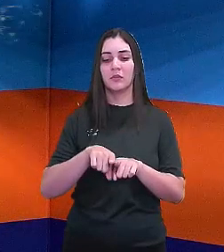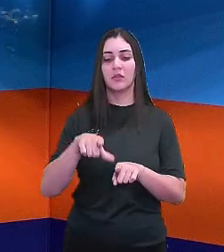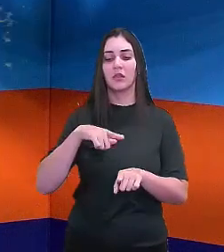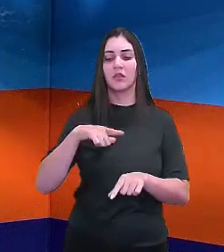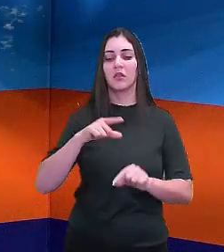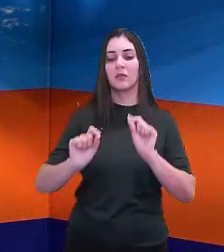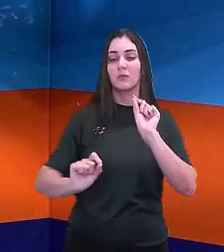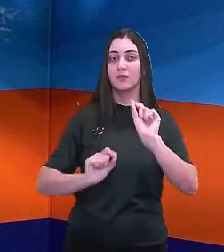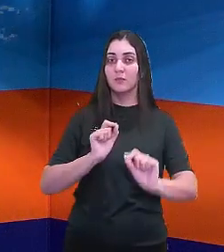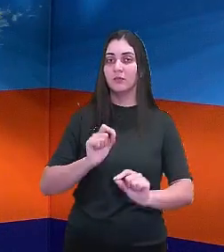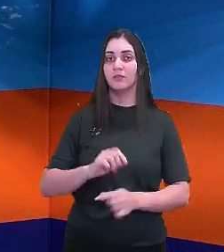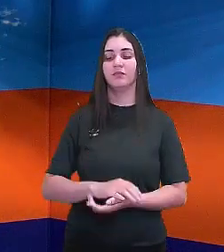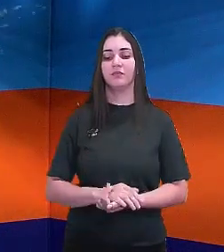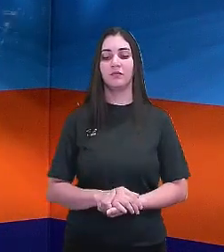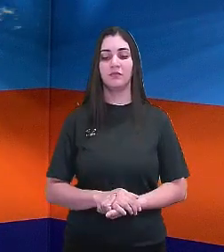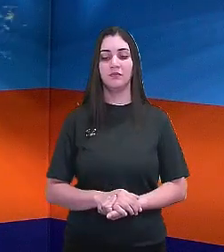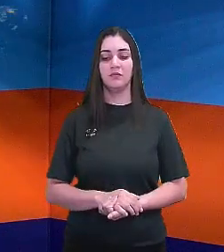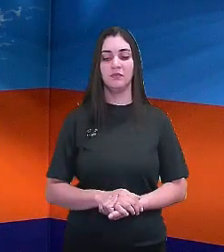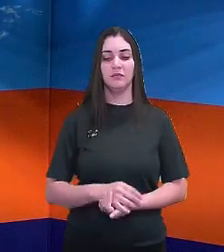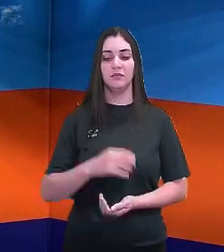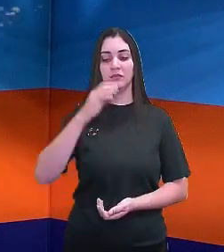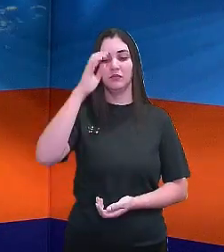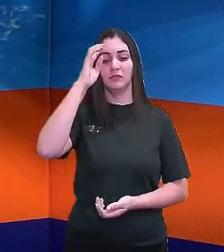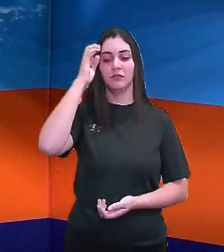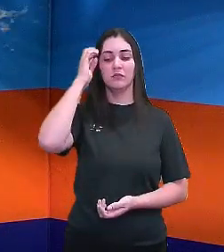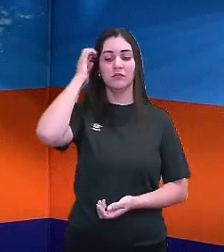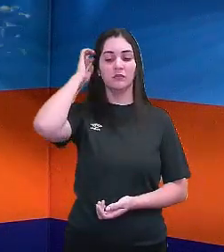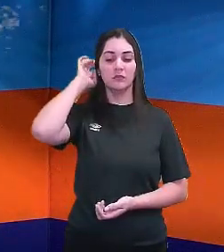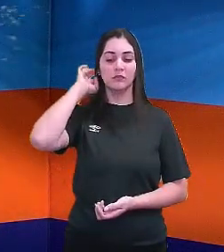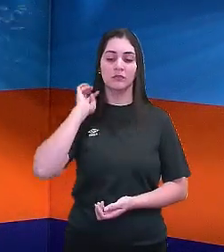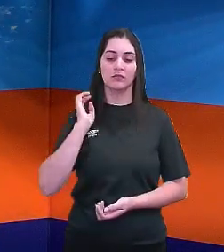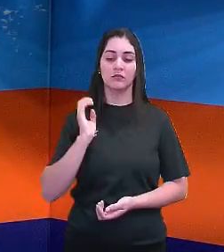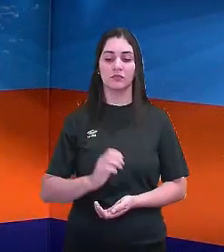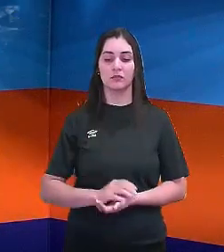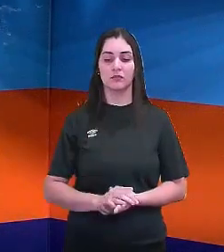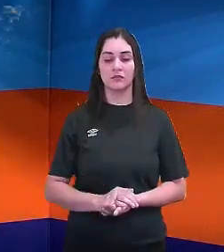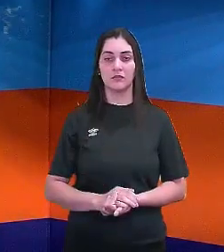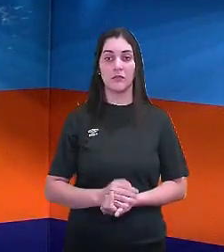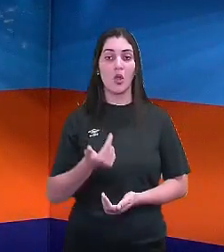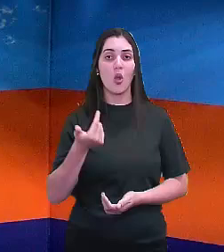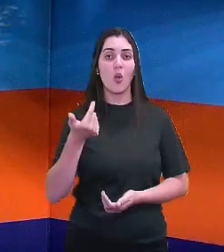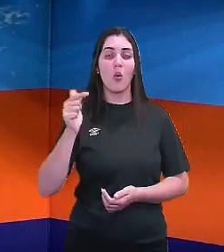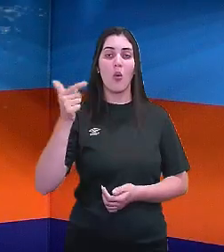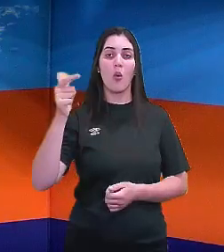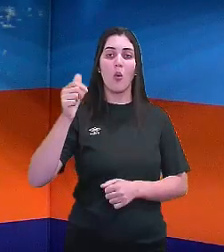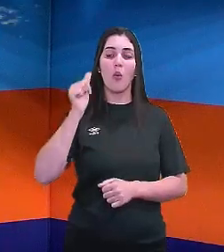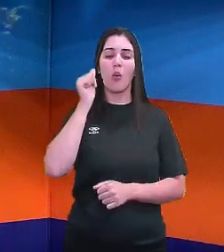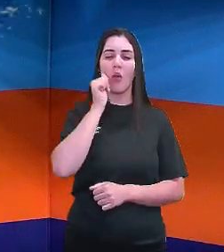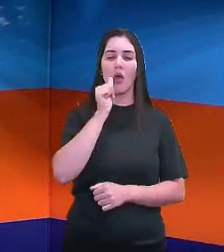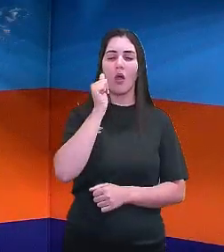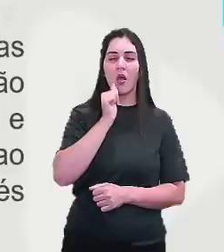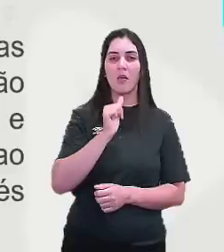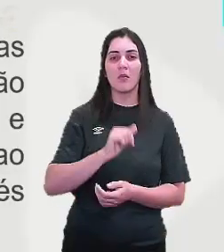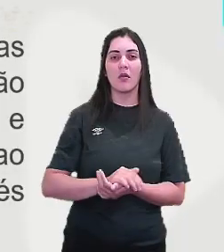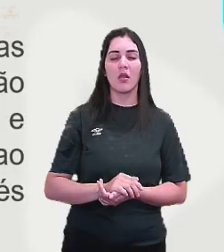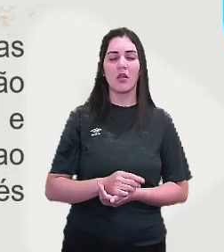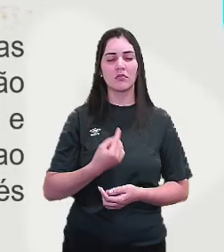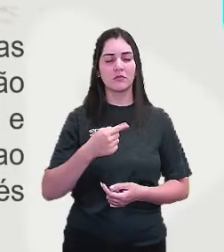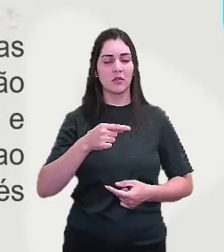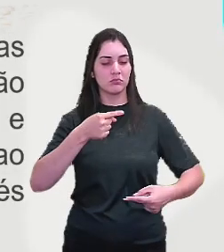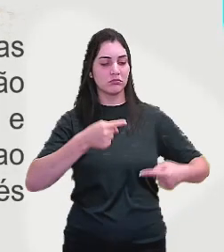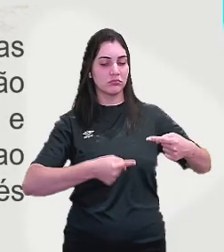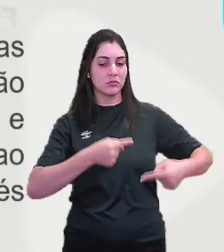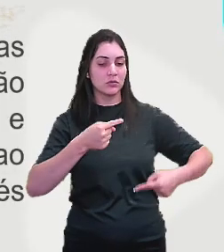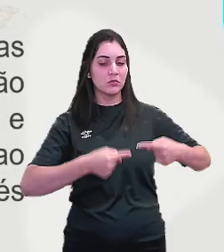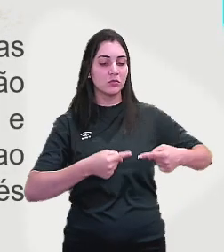outras mulheres que vão discutir, como a